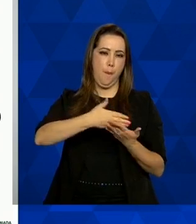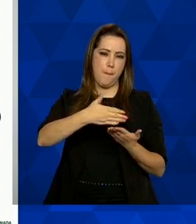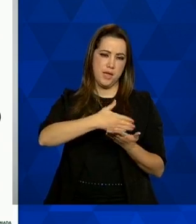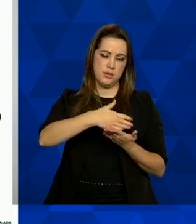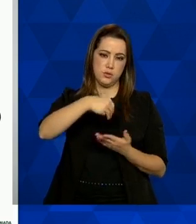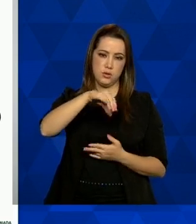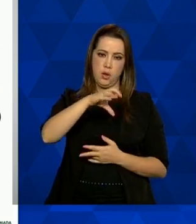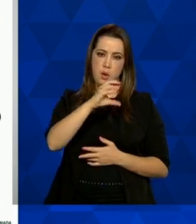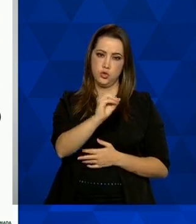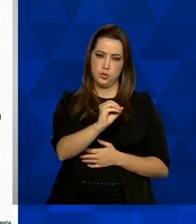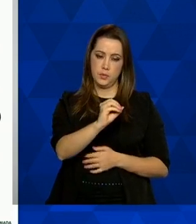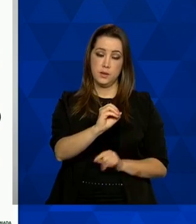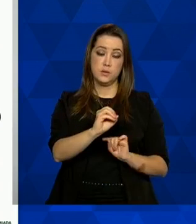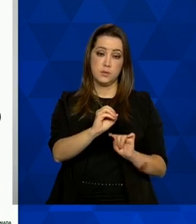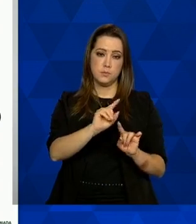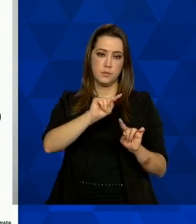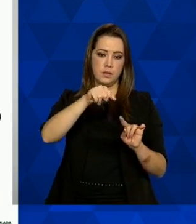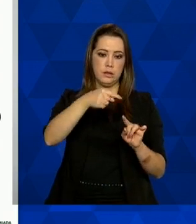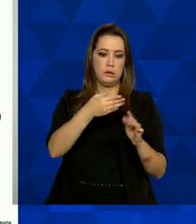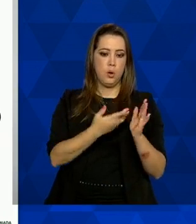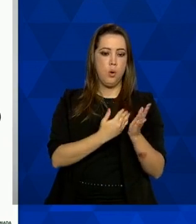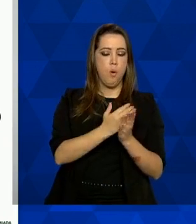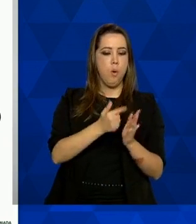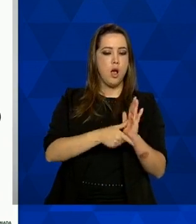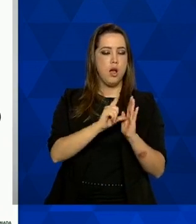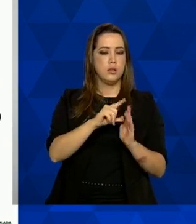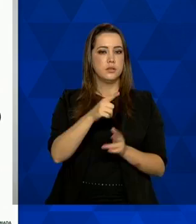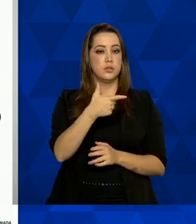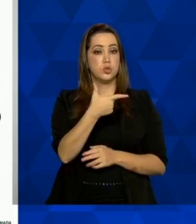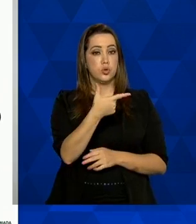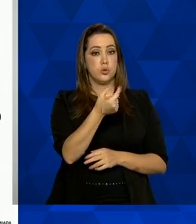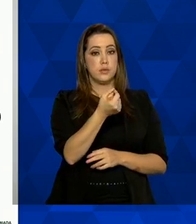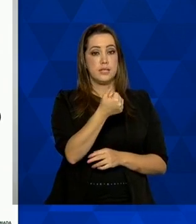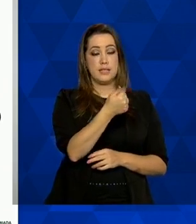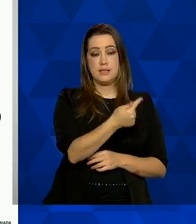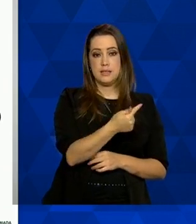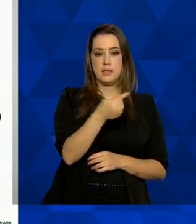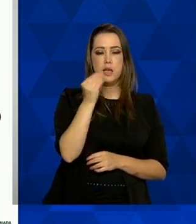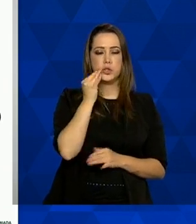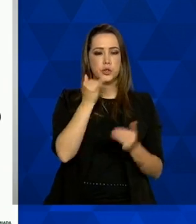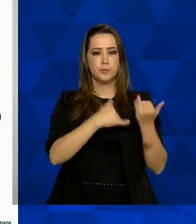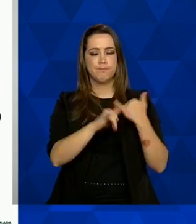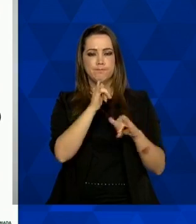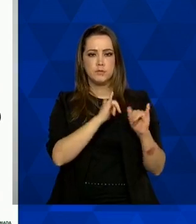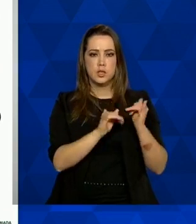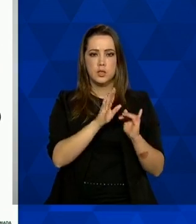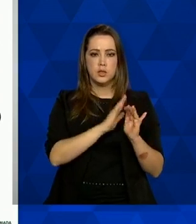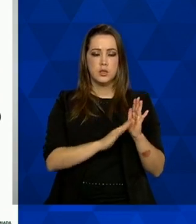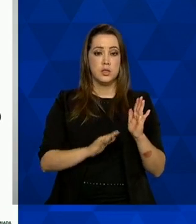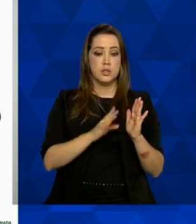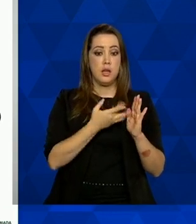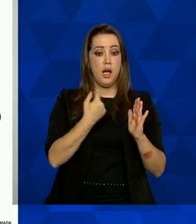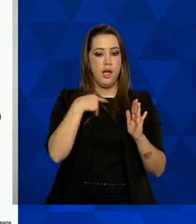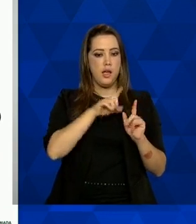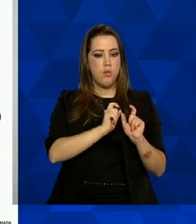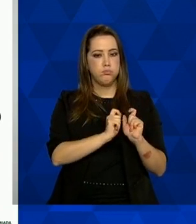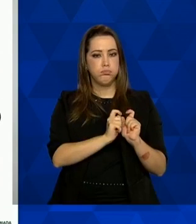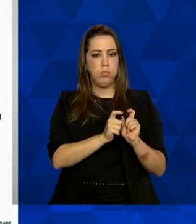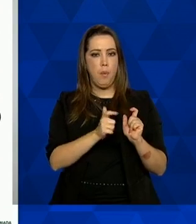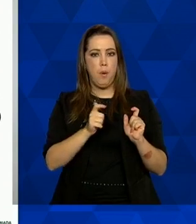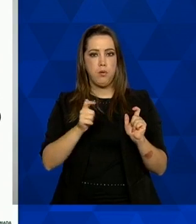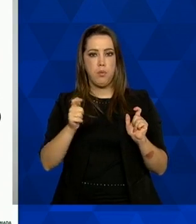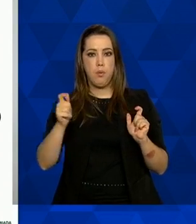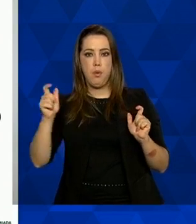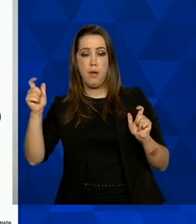e que a gente sai de 207 exames realizados para um aumento bem expressivo